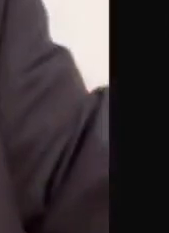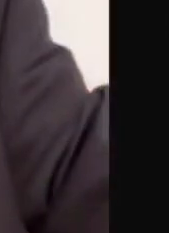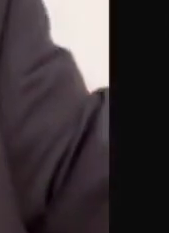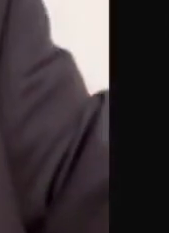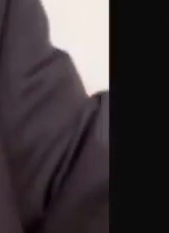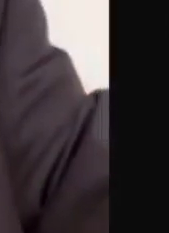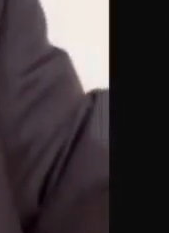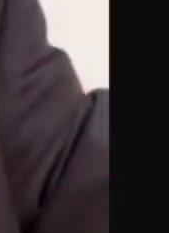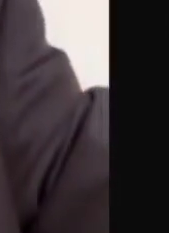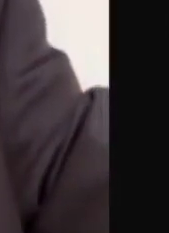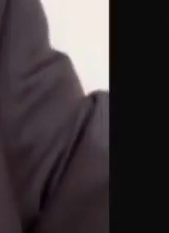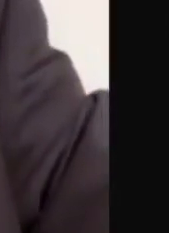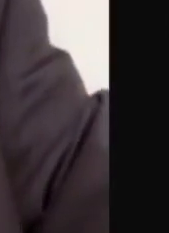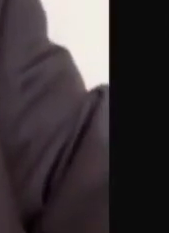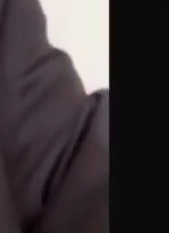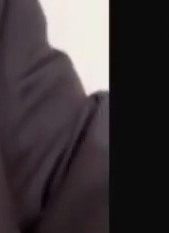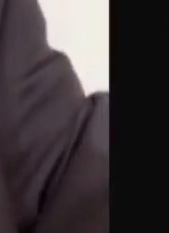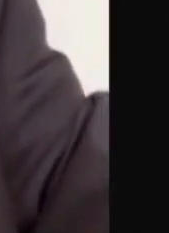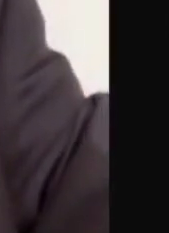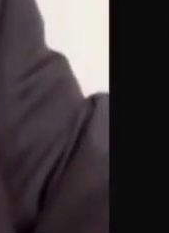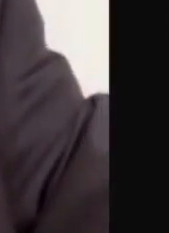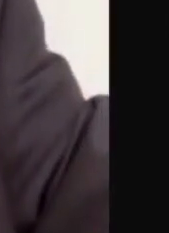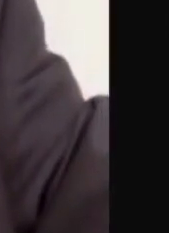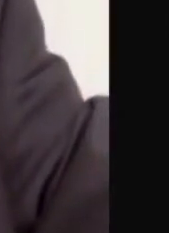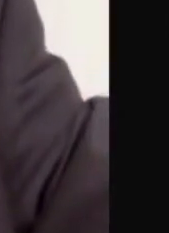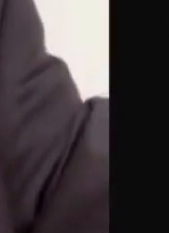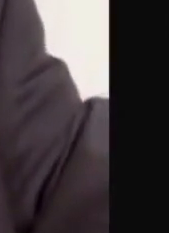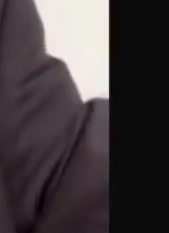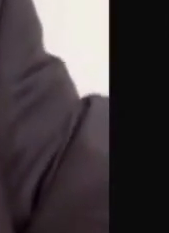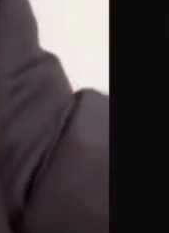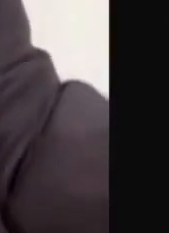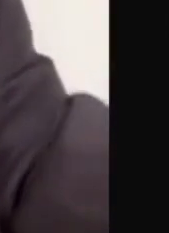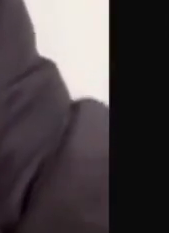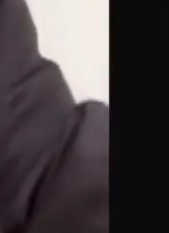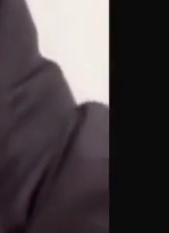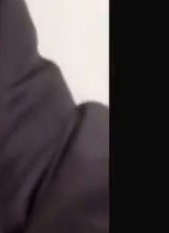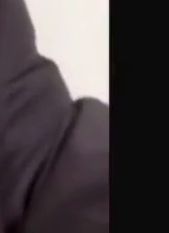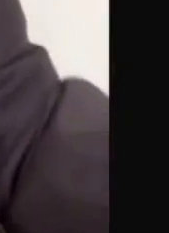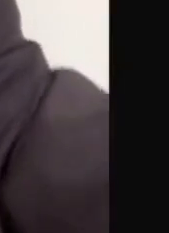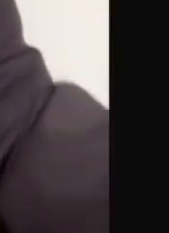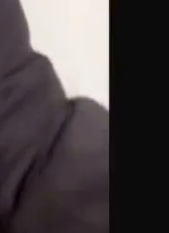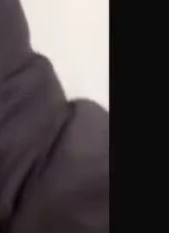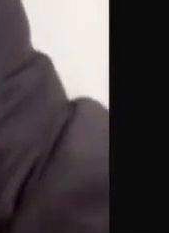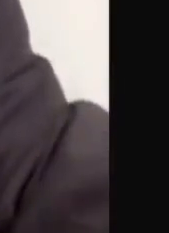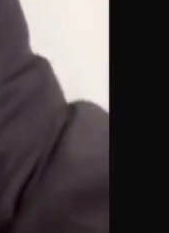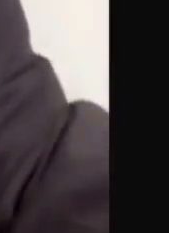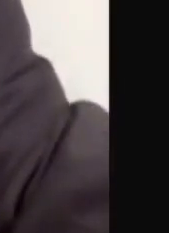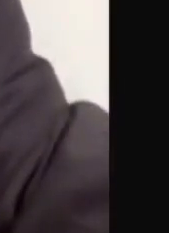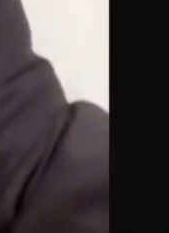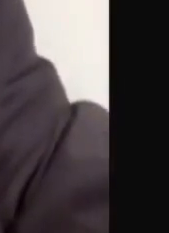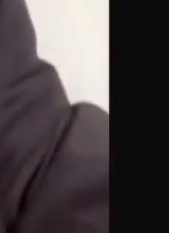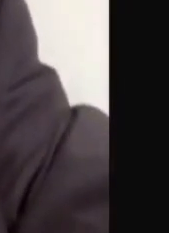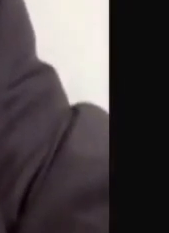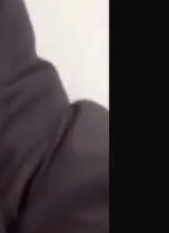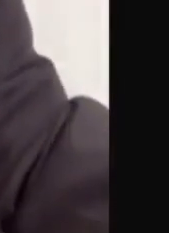Comissão de defesa dos direitos aparecer para o segundo turno do projeto de lei